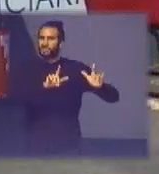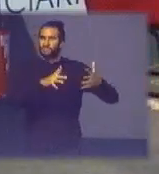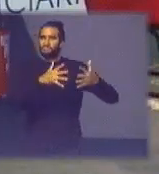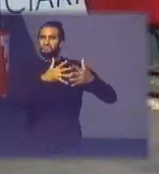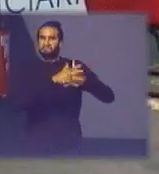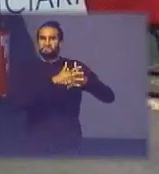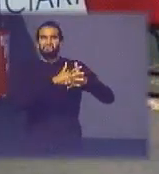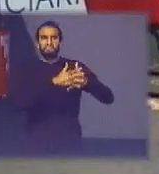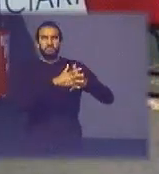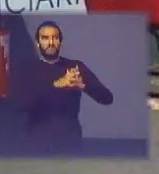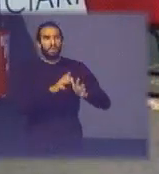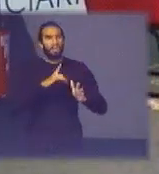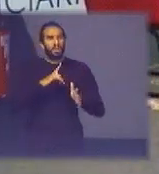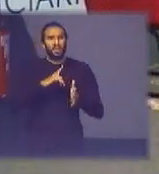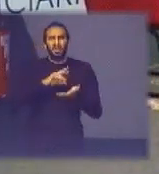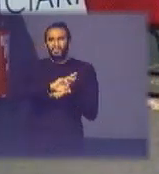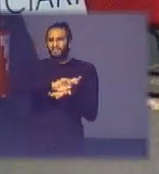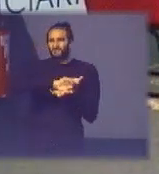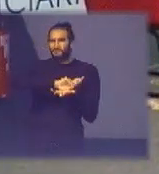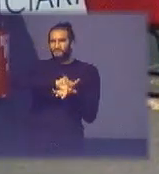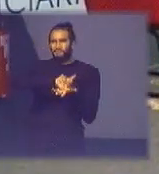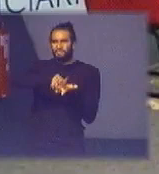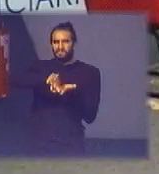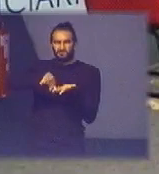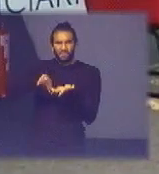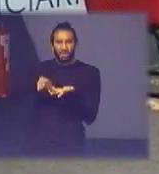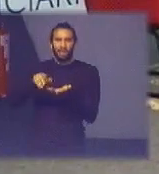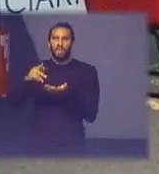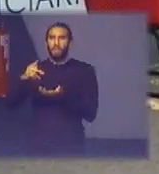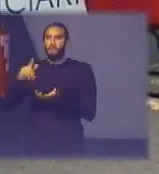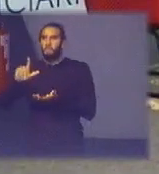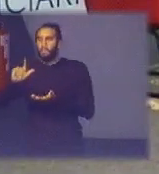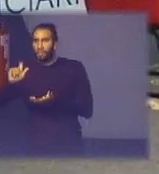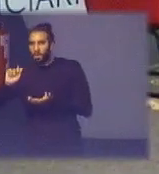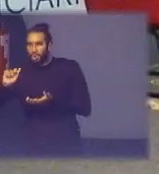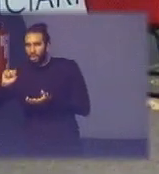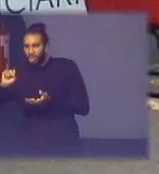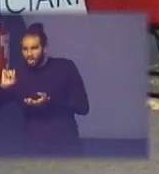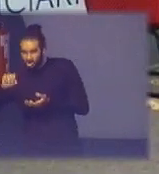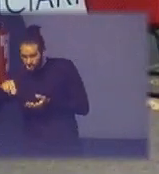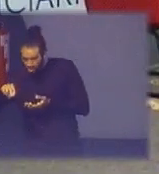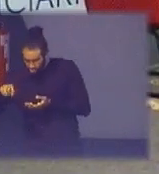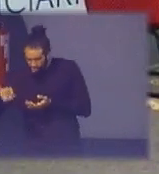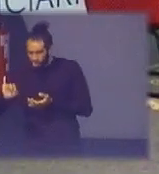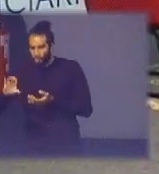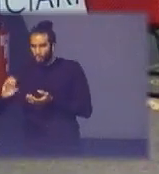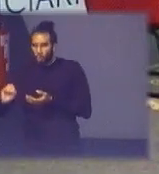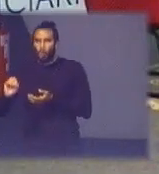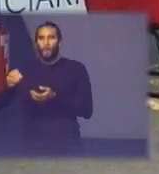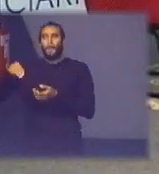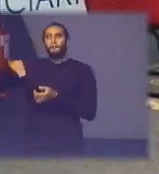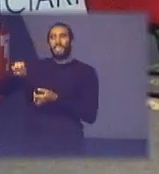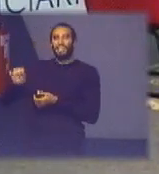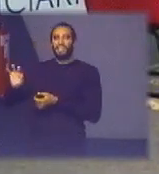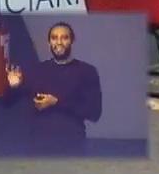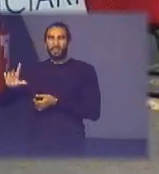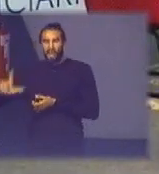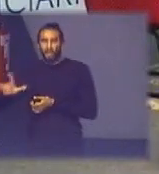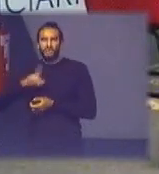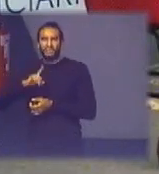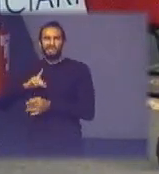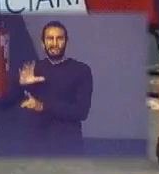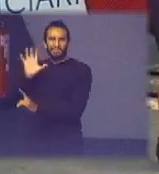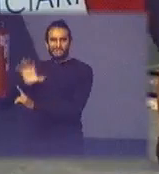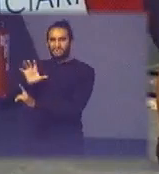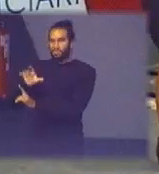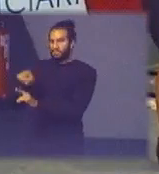tem desde fibra de vidro das placas a gente tem plástico em diversidade metais em diversidade então a gente tem o impacto e tem